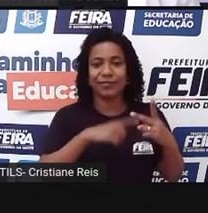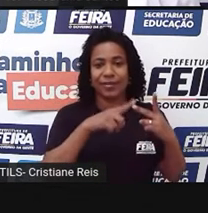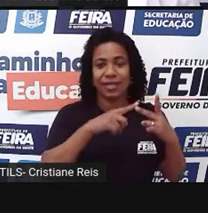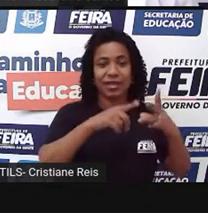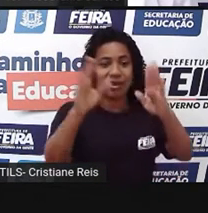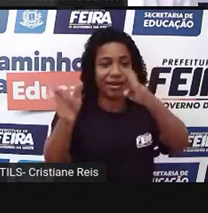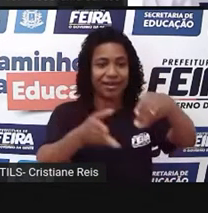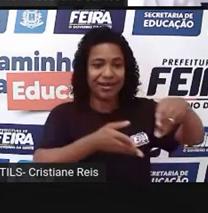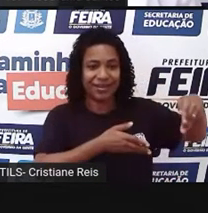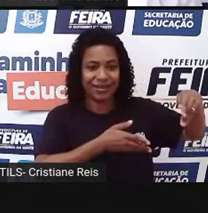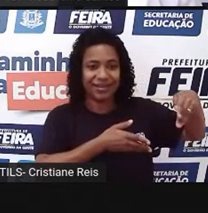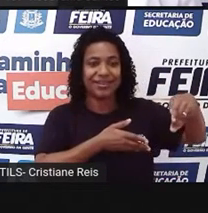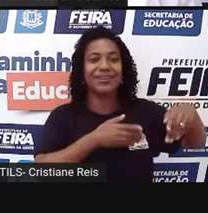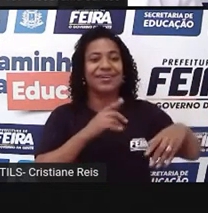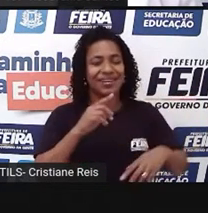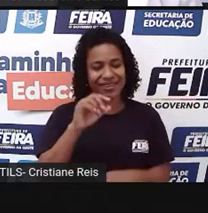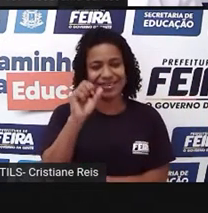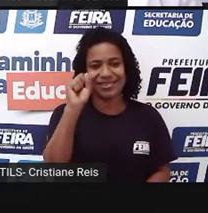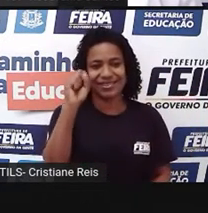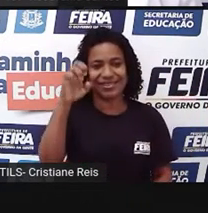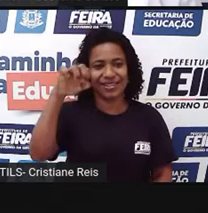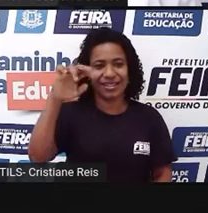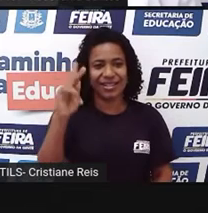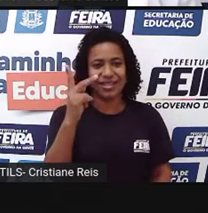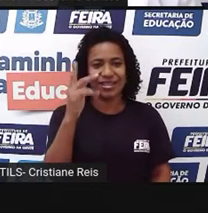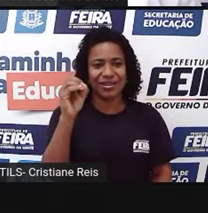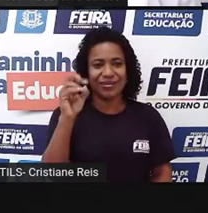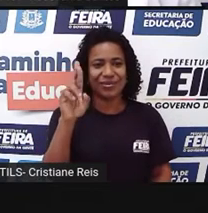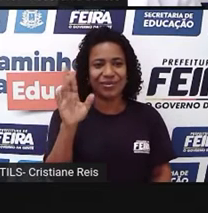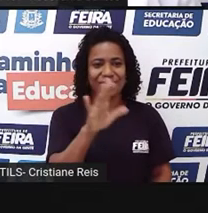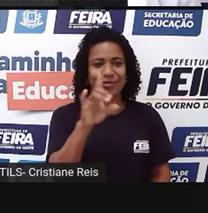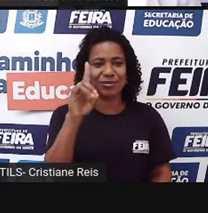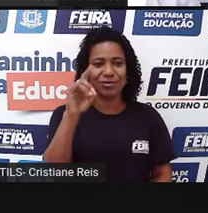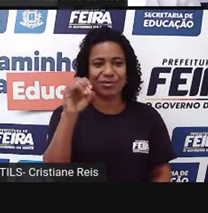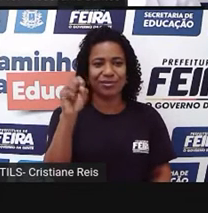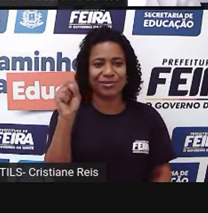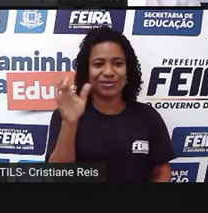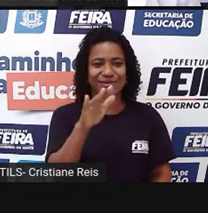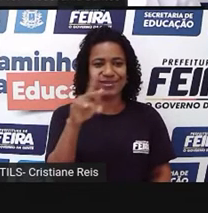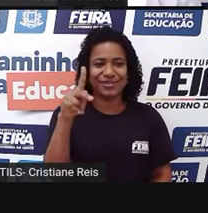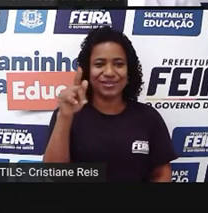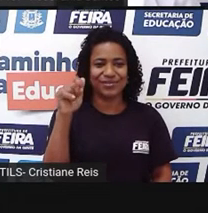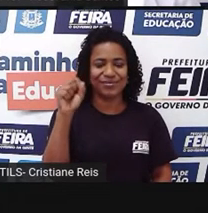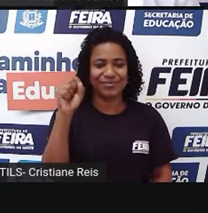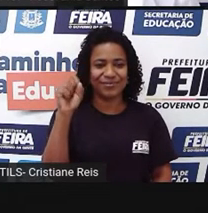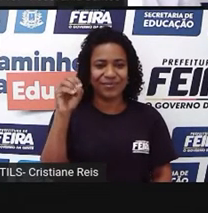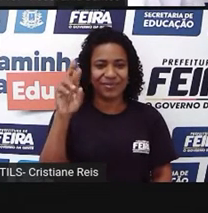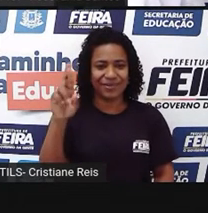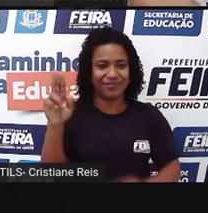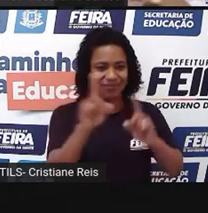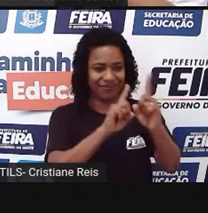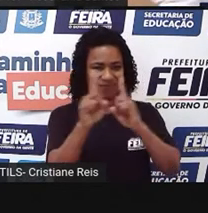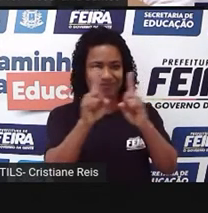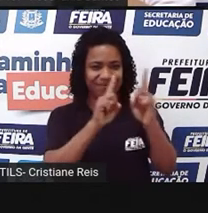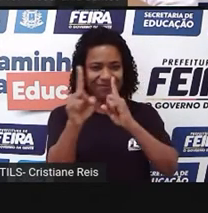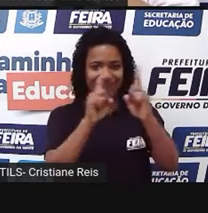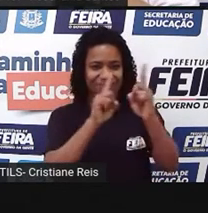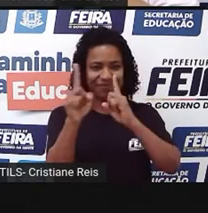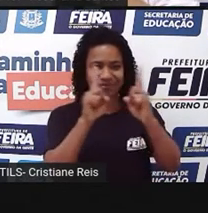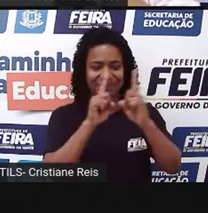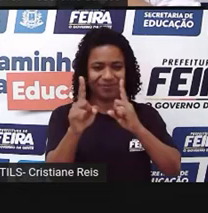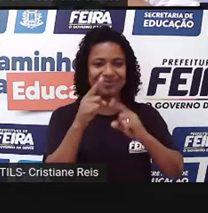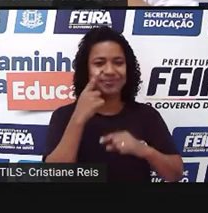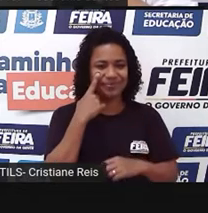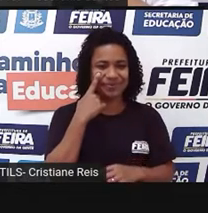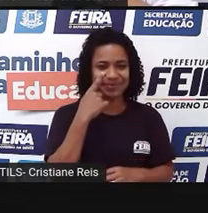Avenida Senhor dos Passos, né? Então, olha como a feira, né? Se distribuía aqui. Era muito chique, gente. Aqui em feira, esse era o